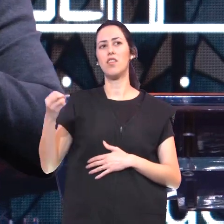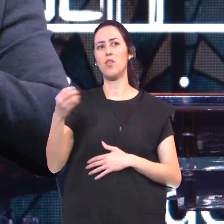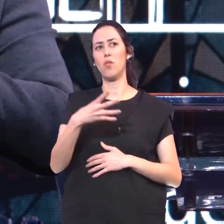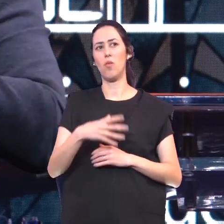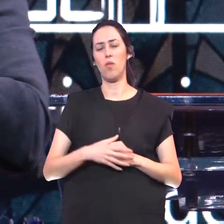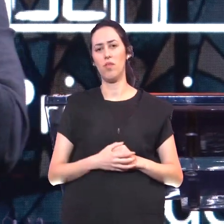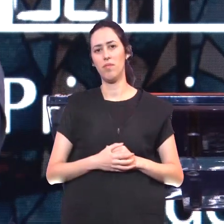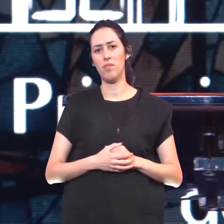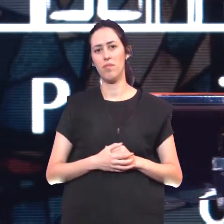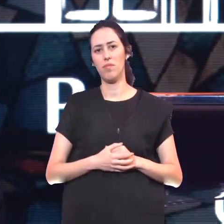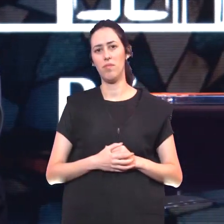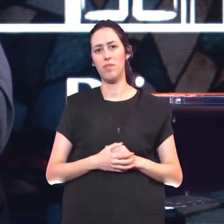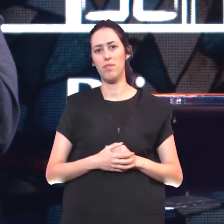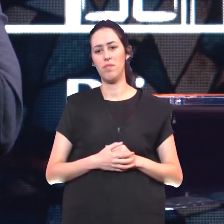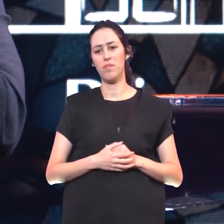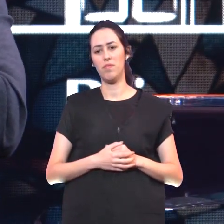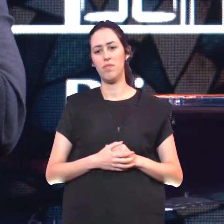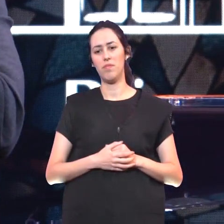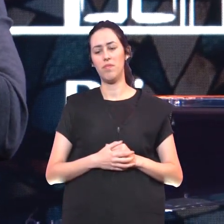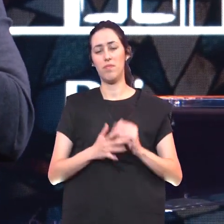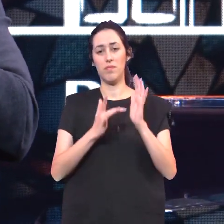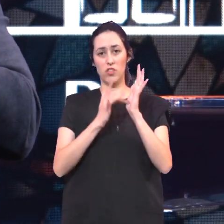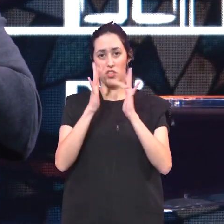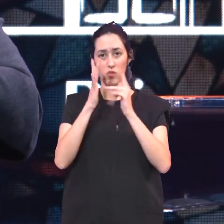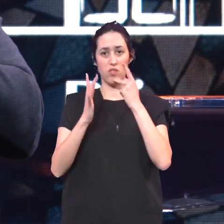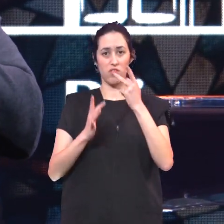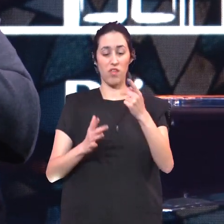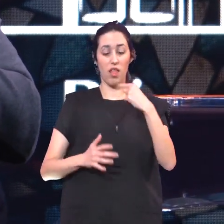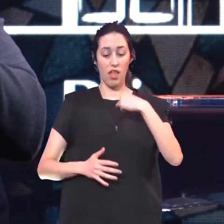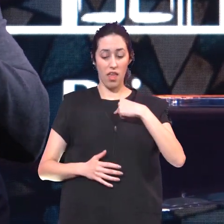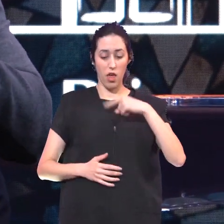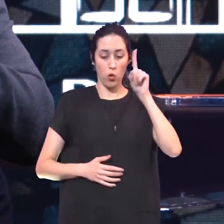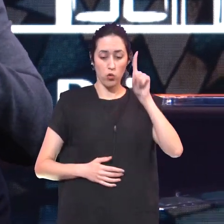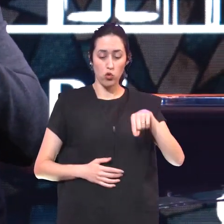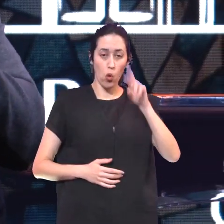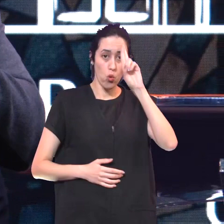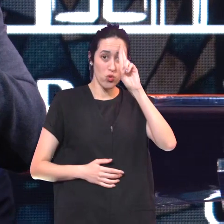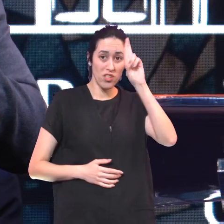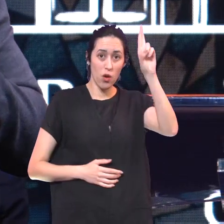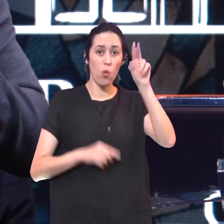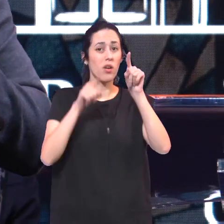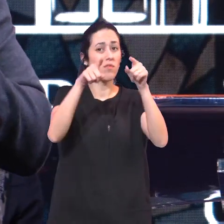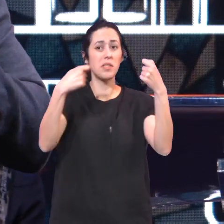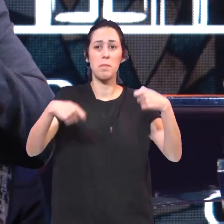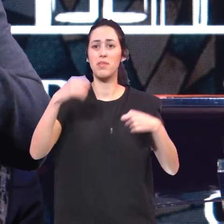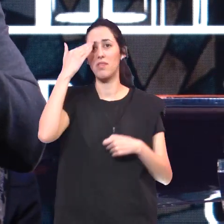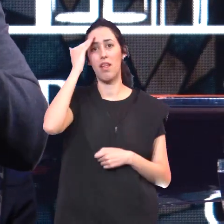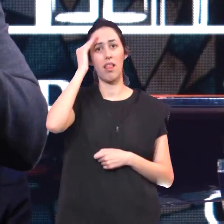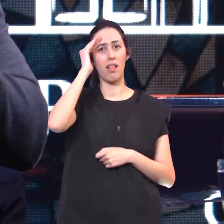Eu sou o Senhor Você precisa entender Quem é Jesus